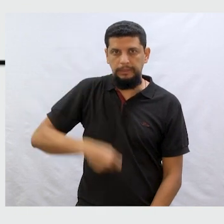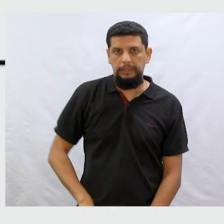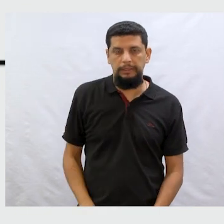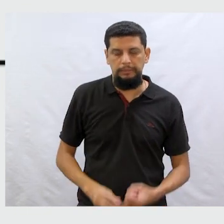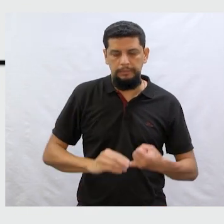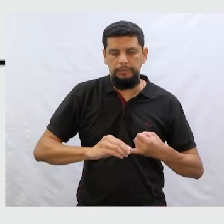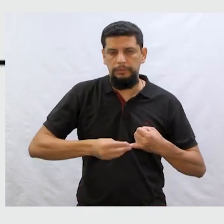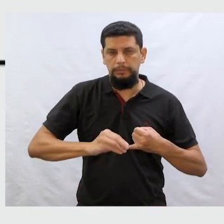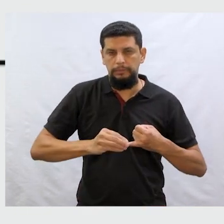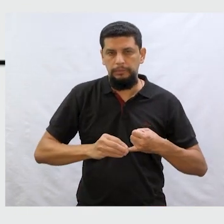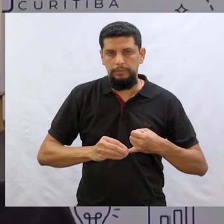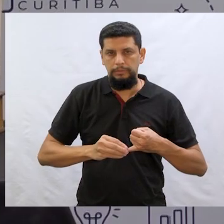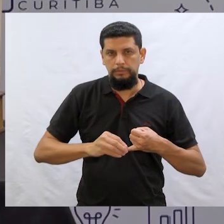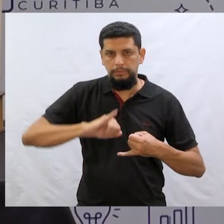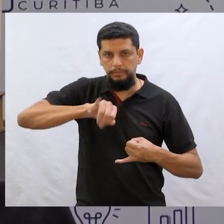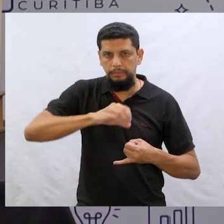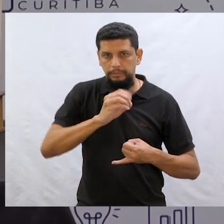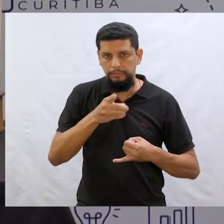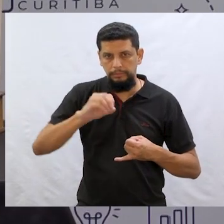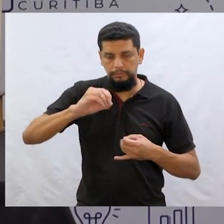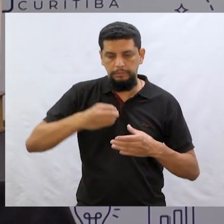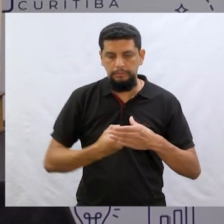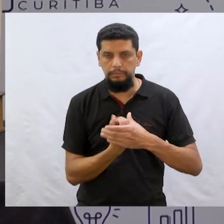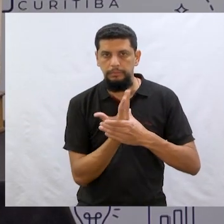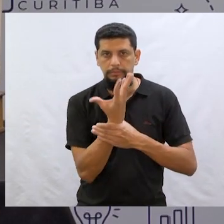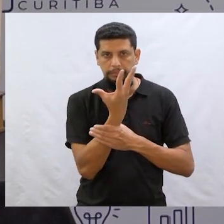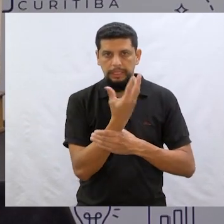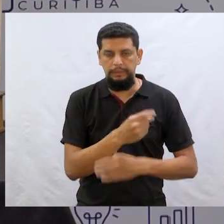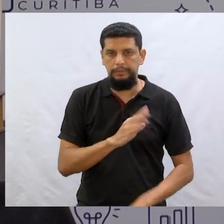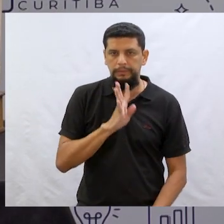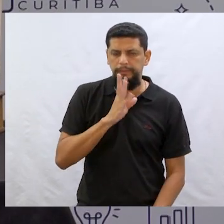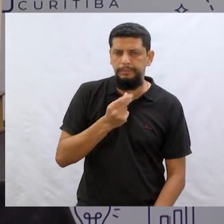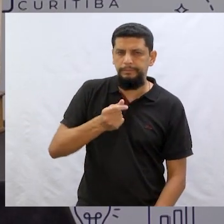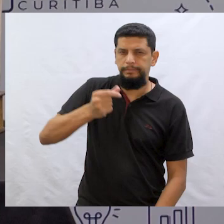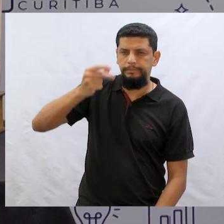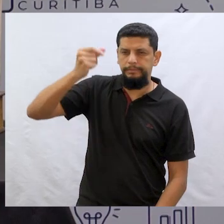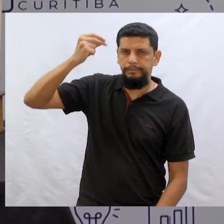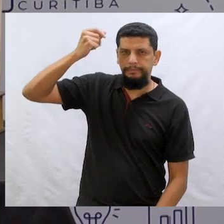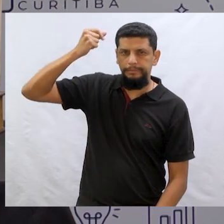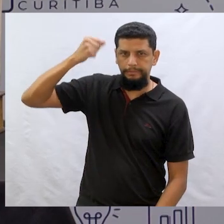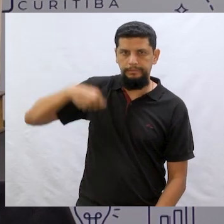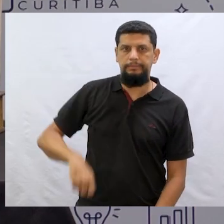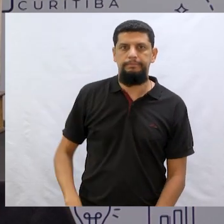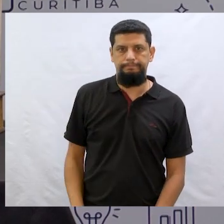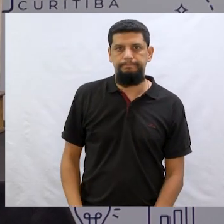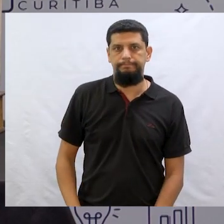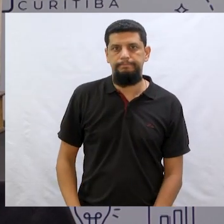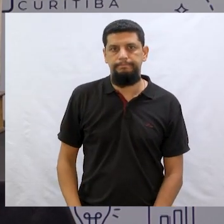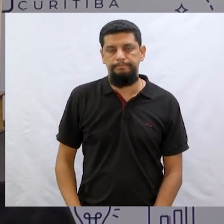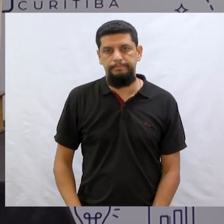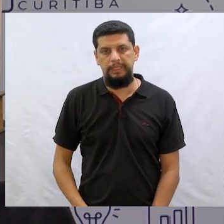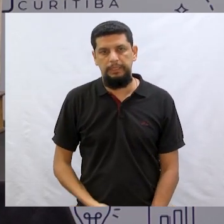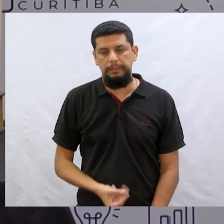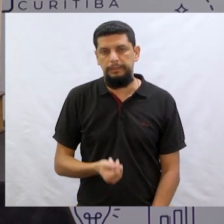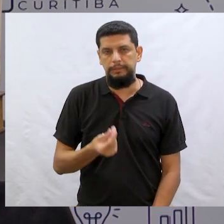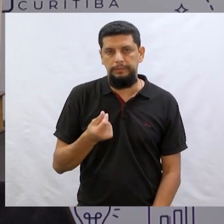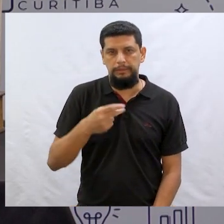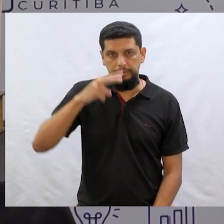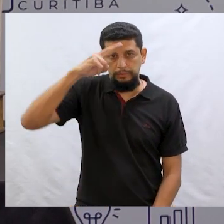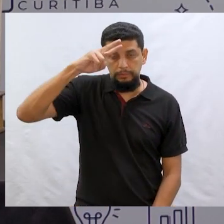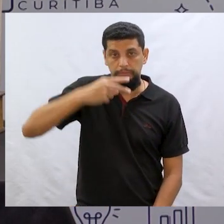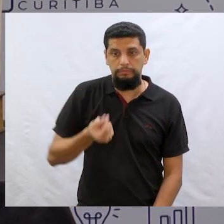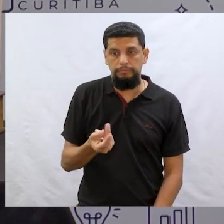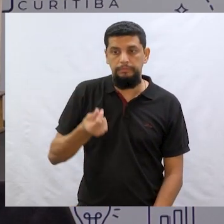ela é conhecida. Olha só. Por isso que a Isabela falou assim. Ué, uma história de gigante. João e o Pé de Feijão. Ela é muito